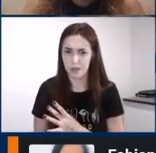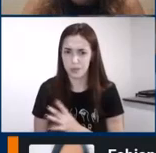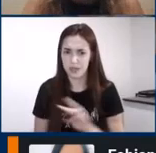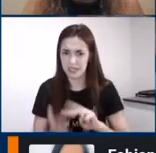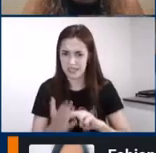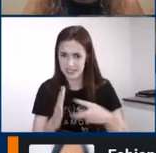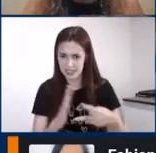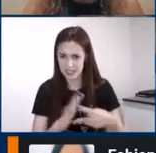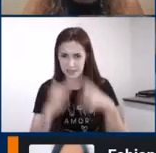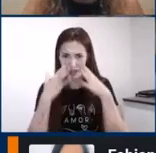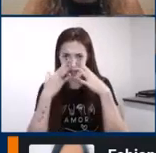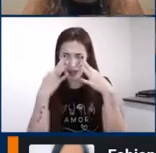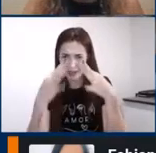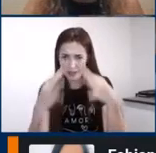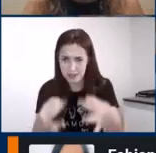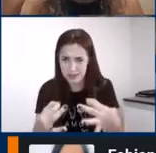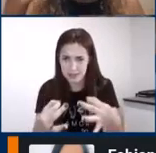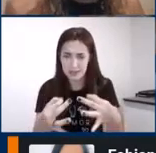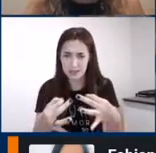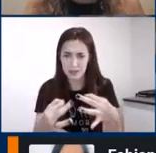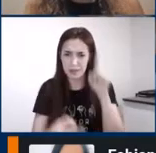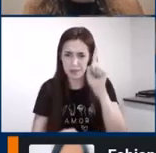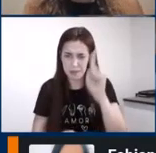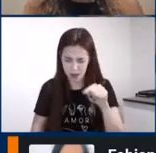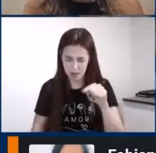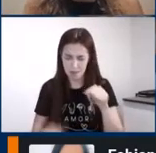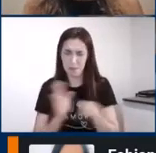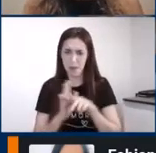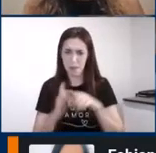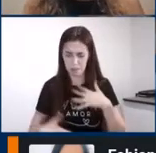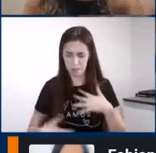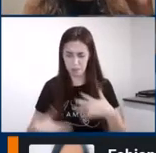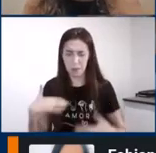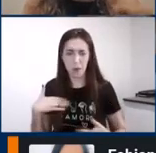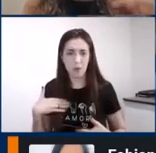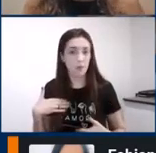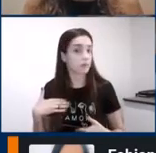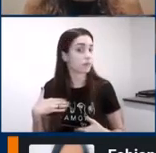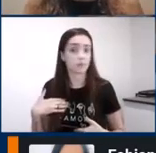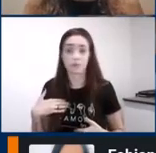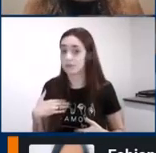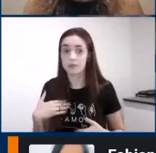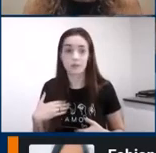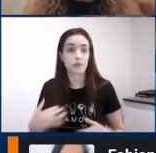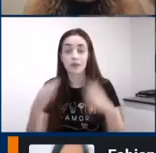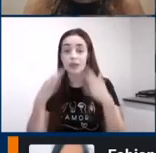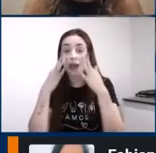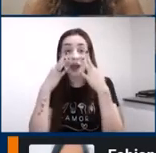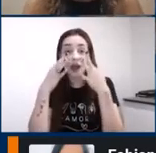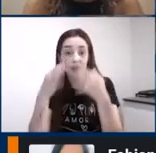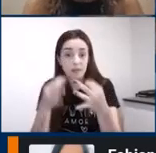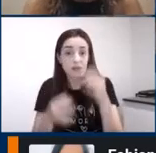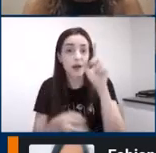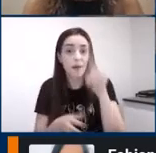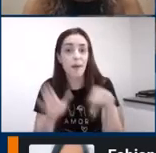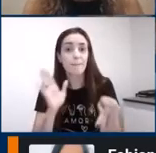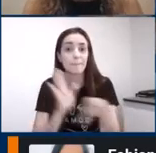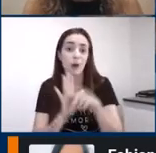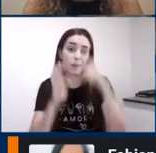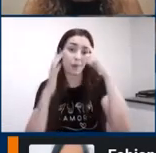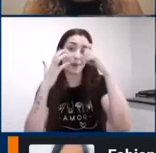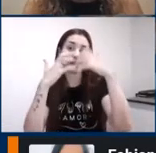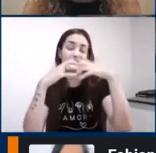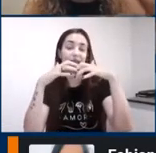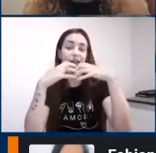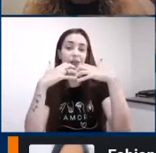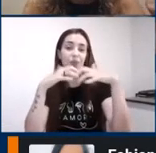do corpo e não do cérebro. Como se a atenção não fosse dar significado. Como